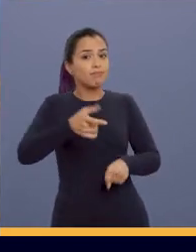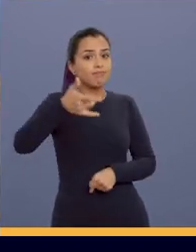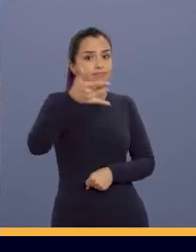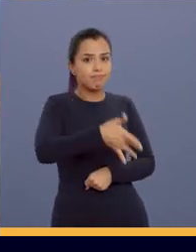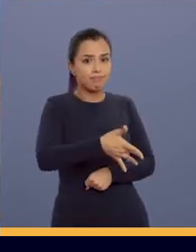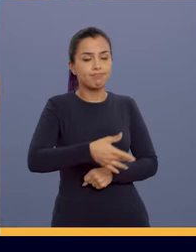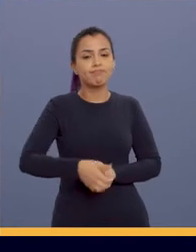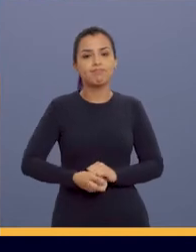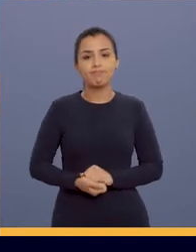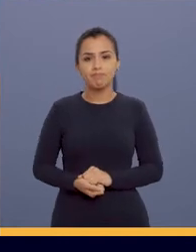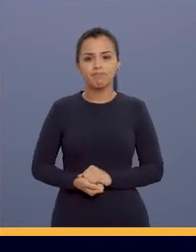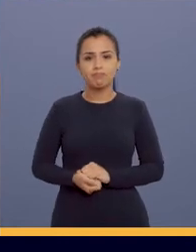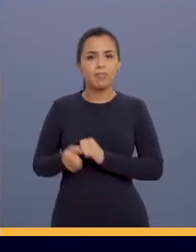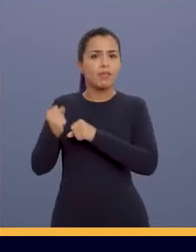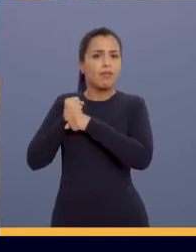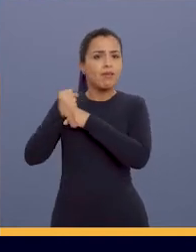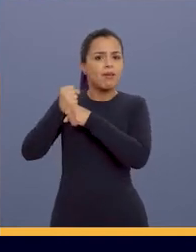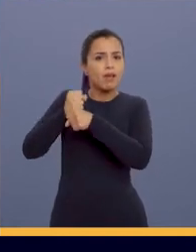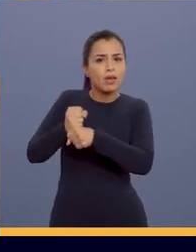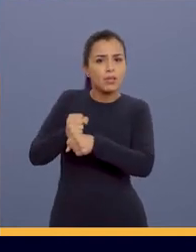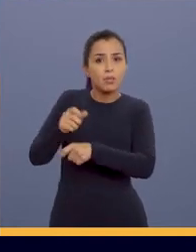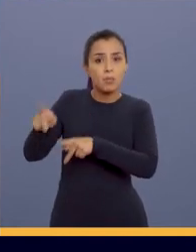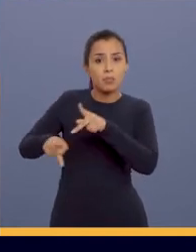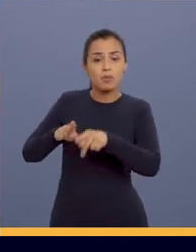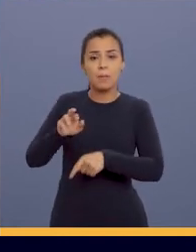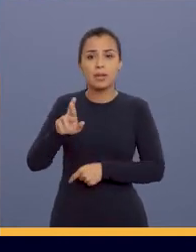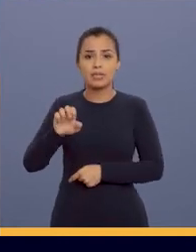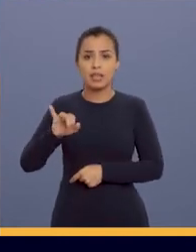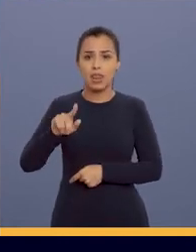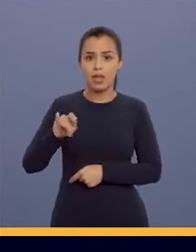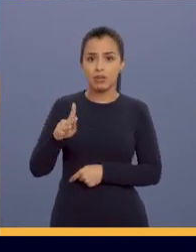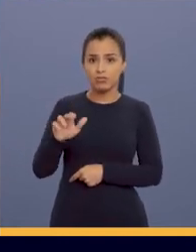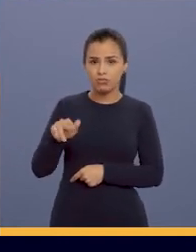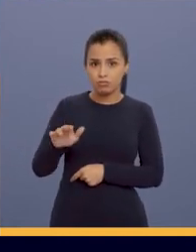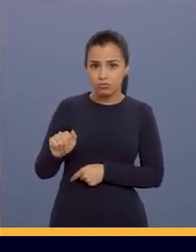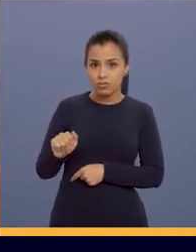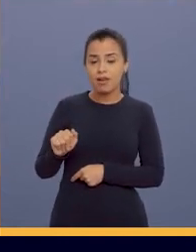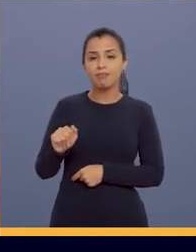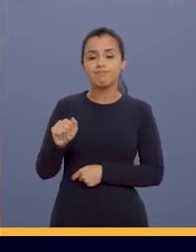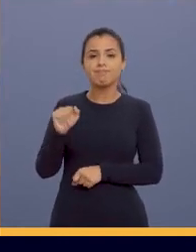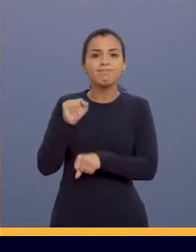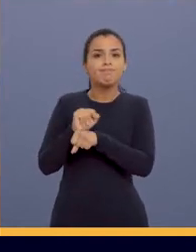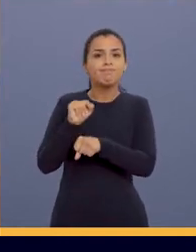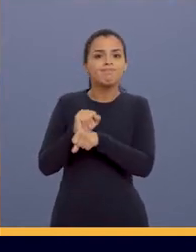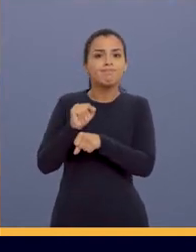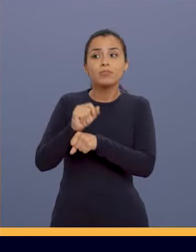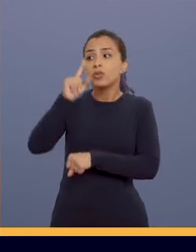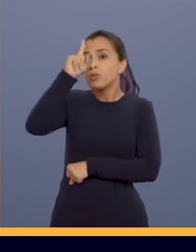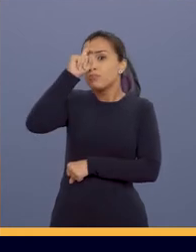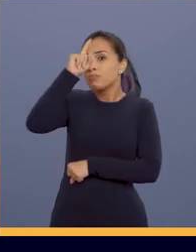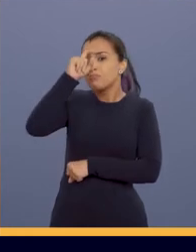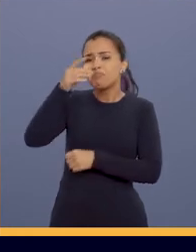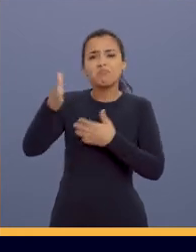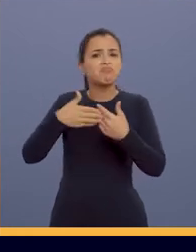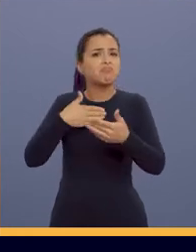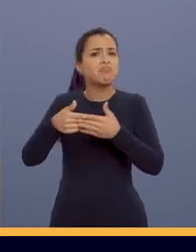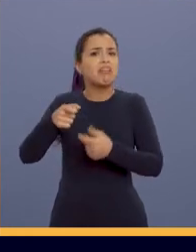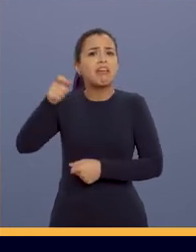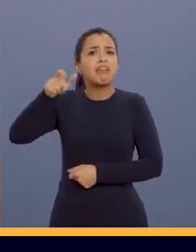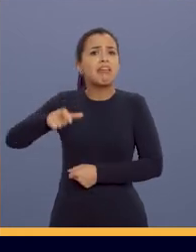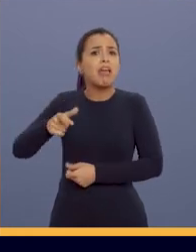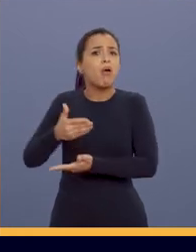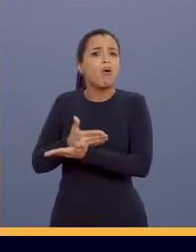anos, a população da Brasilândia, de parelheiros, sonhava com o hospital. Pouco importa quem é que tinha começado. O